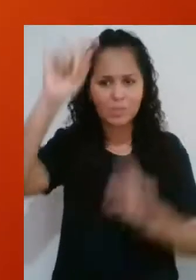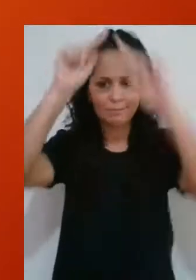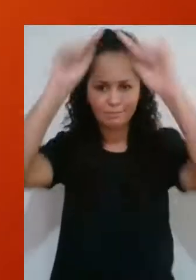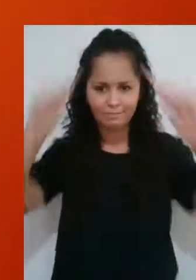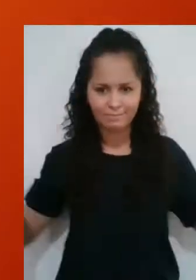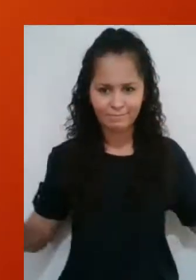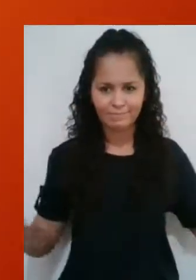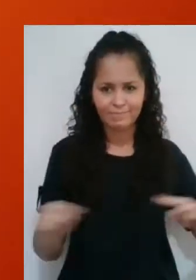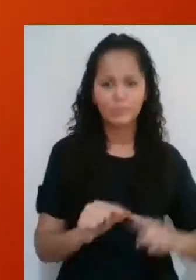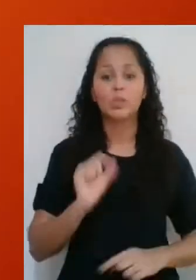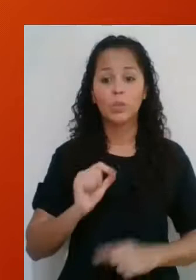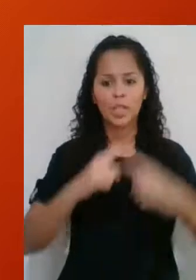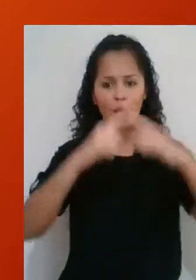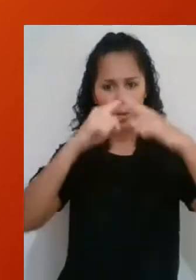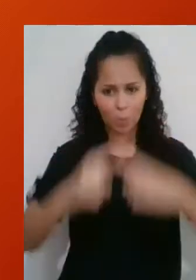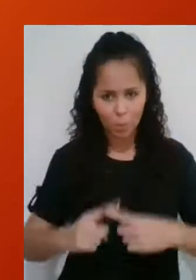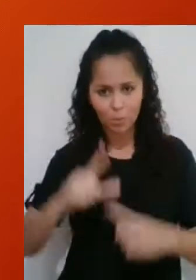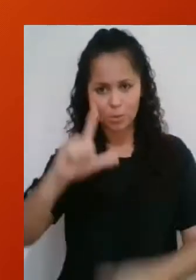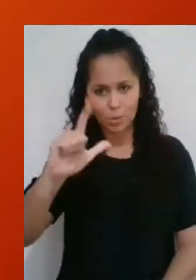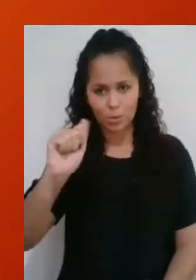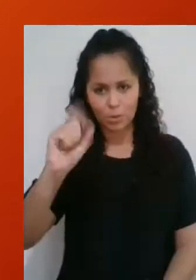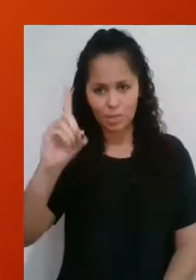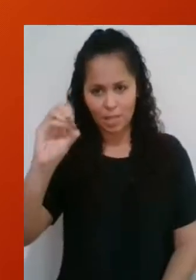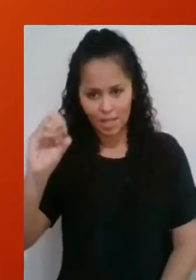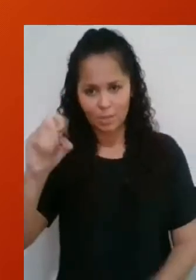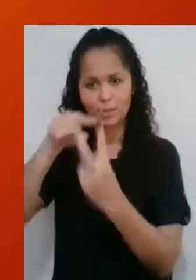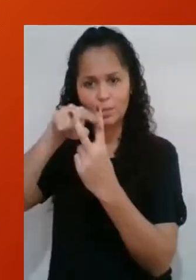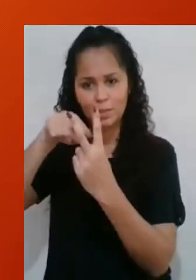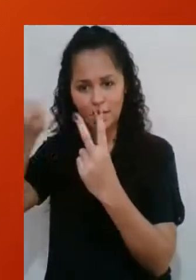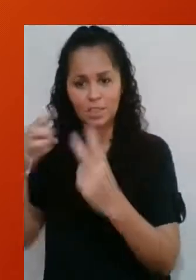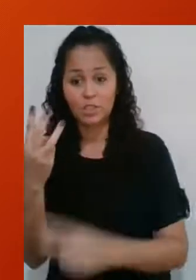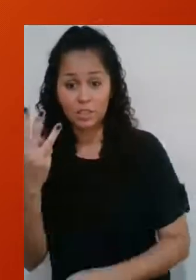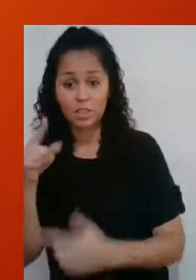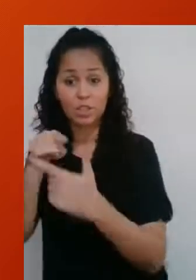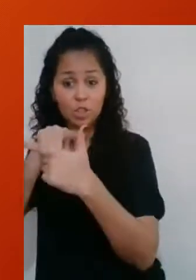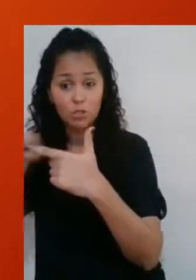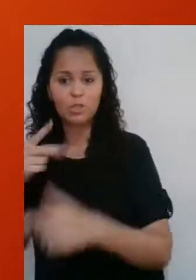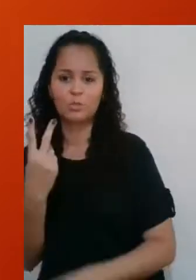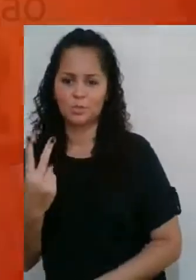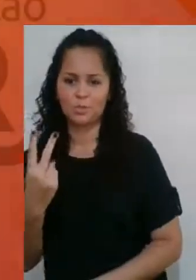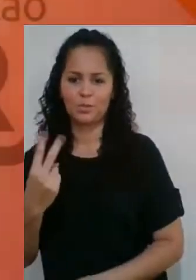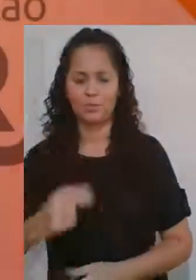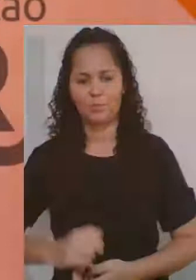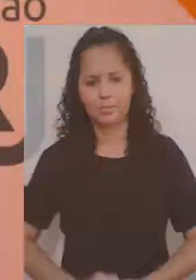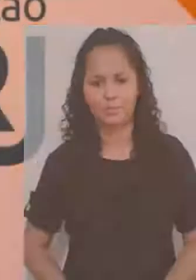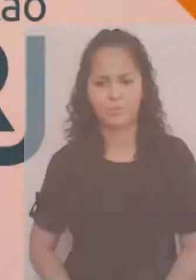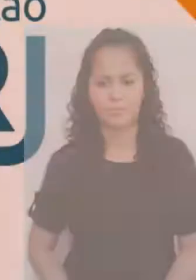triângulo equilátero será expressa pelo produto do seu lado pela raiz de 3 e dividido por 2.